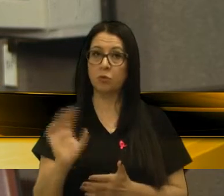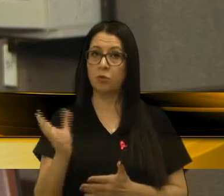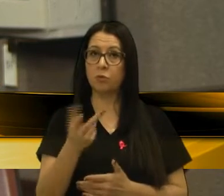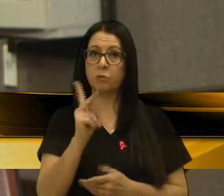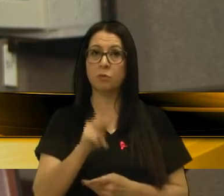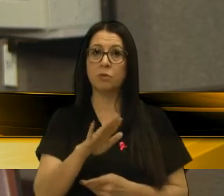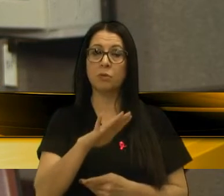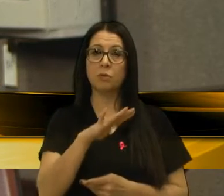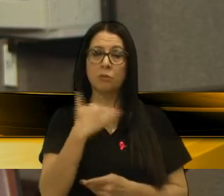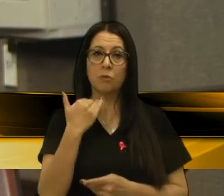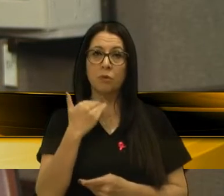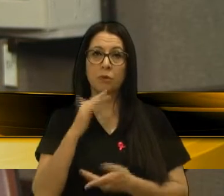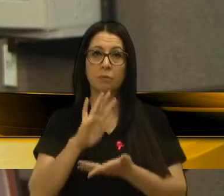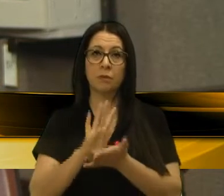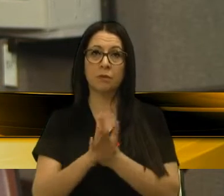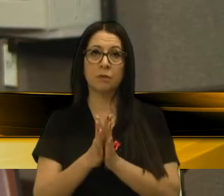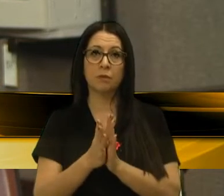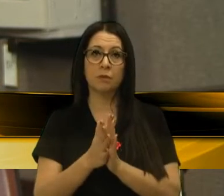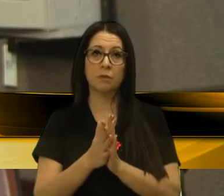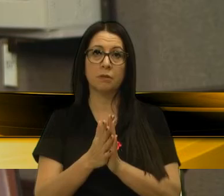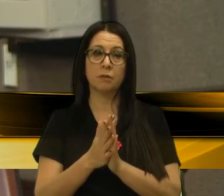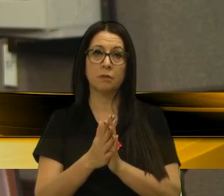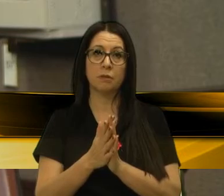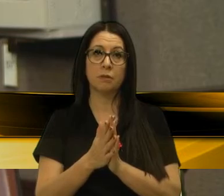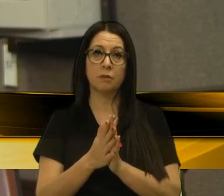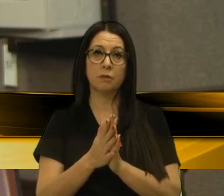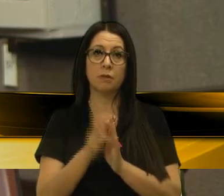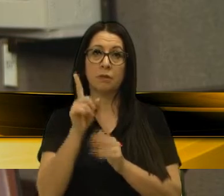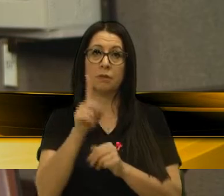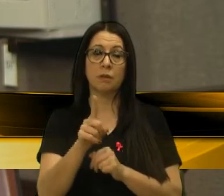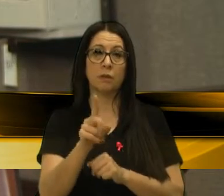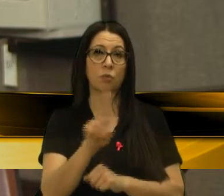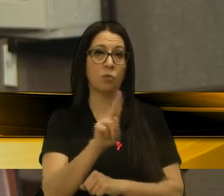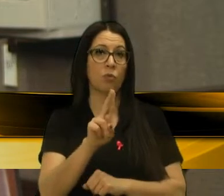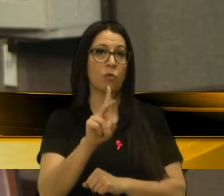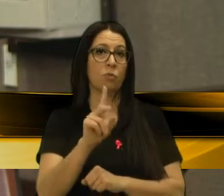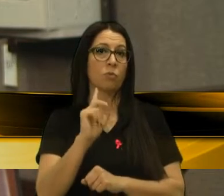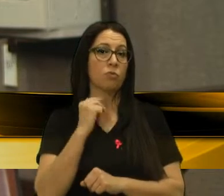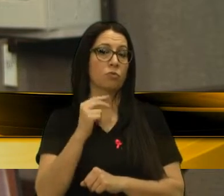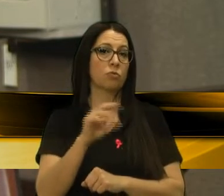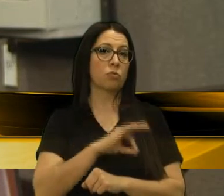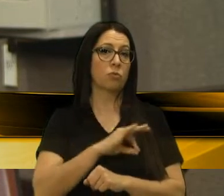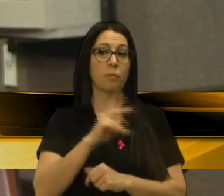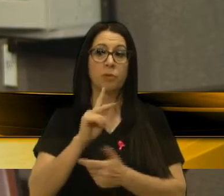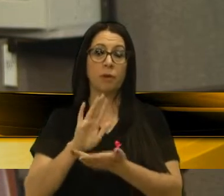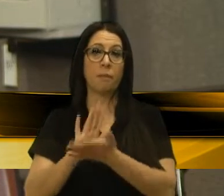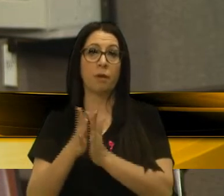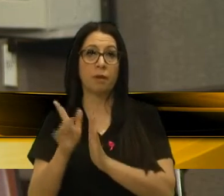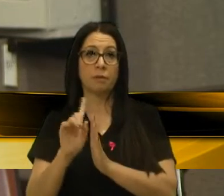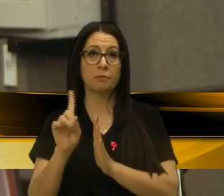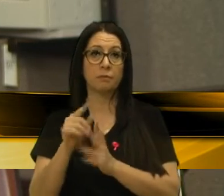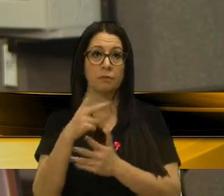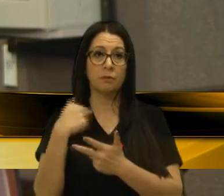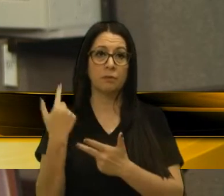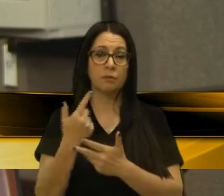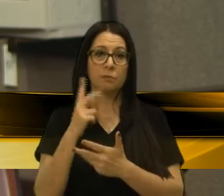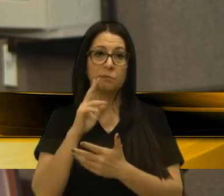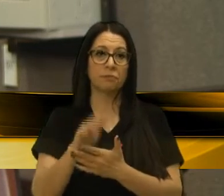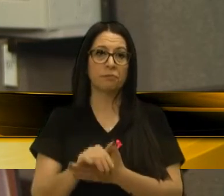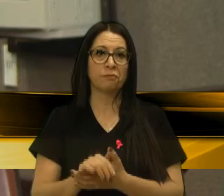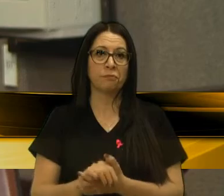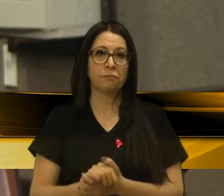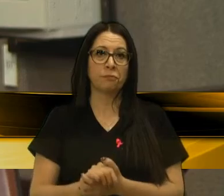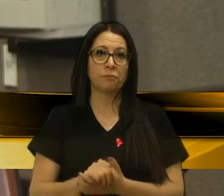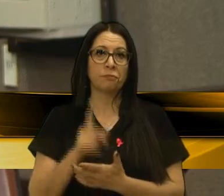morre, que é assassinado, que é assassinado tem passagem pela polícia. Ou aquele que é assassinado, muitas vezes, é por um usuário de droga,